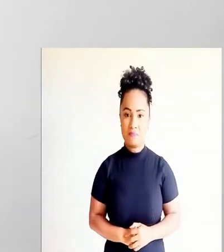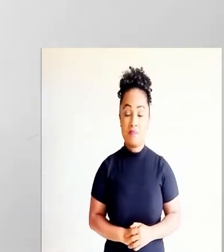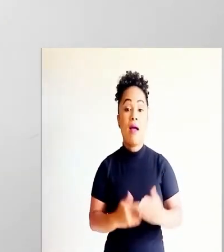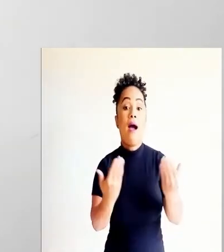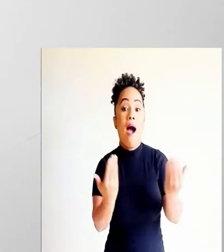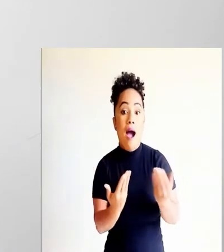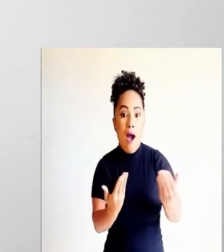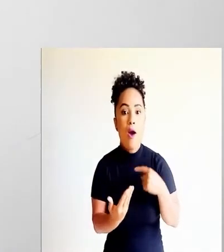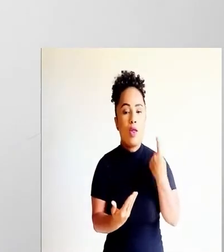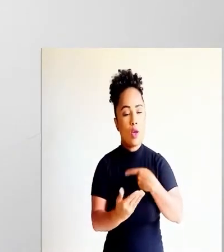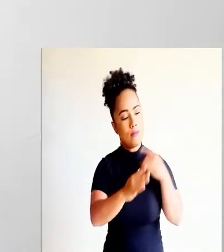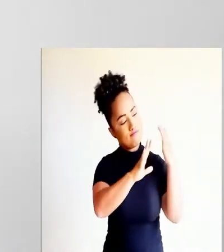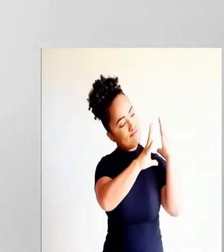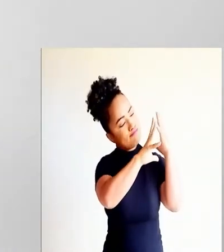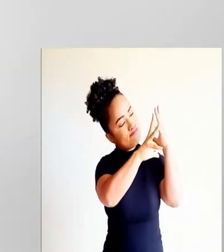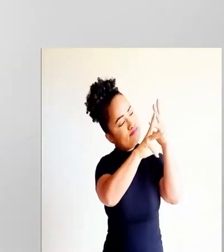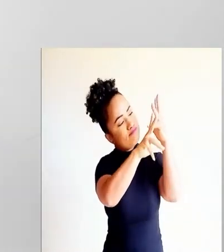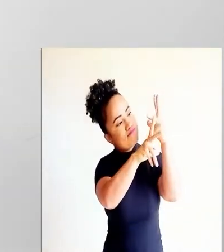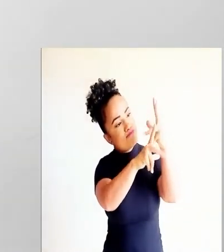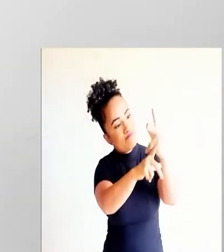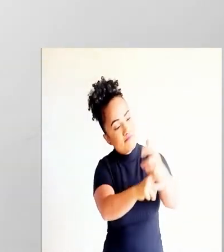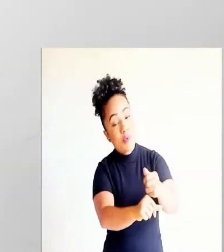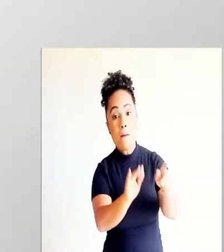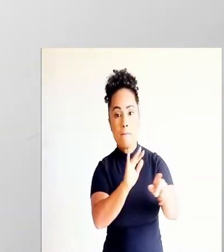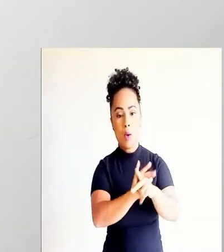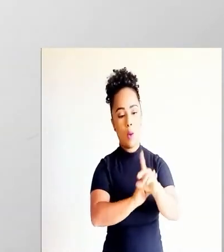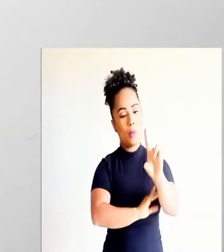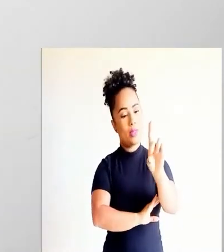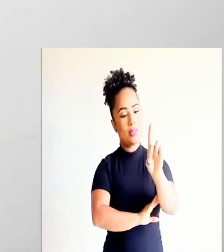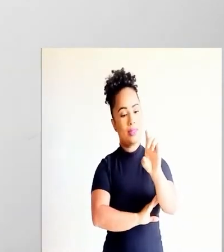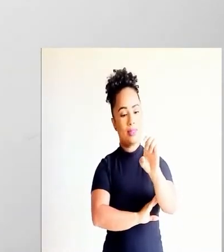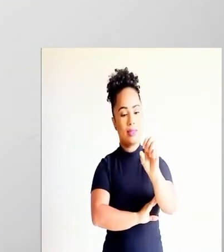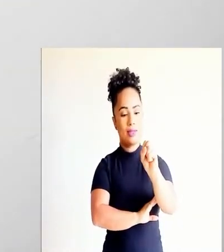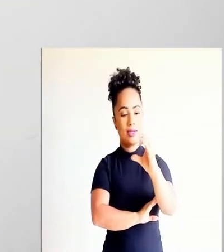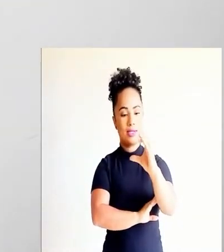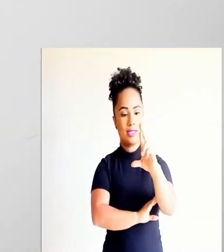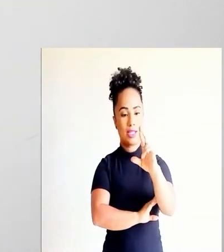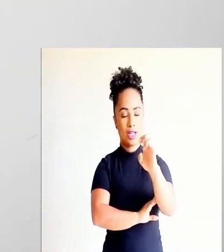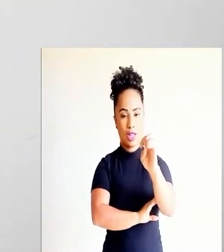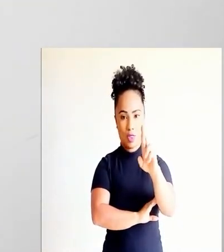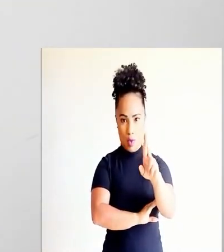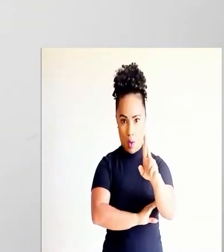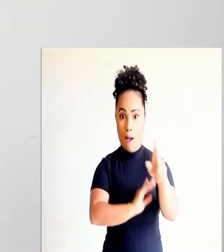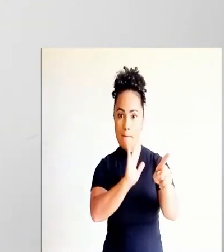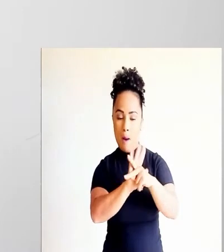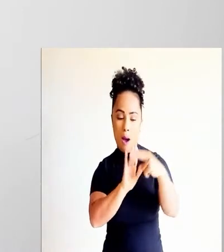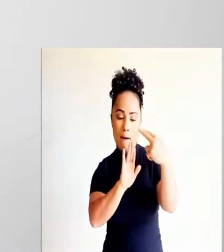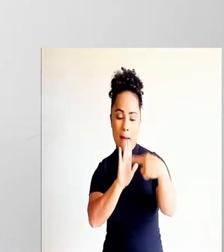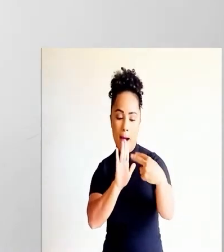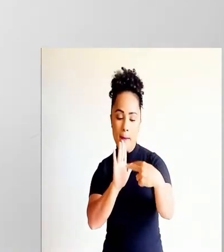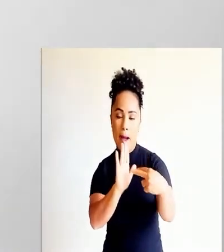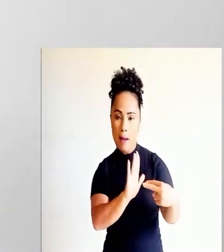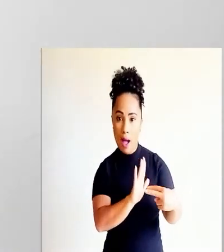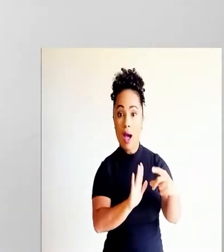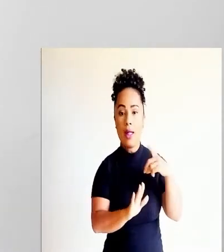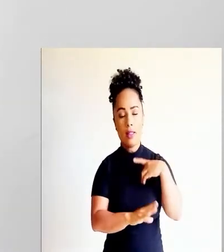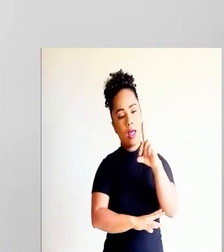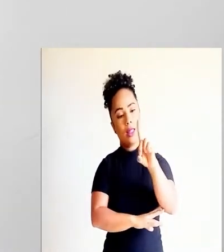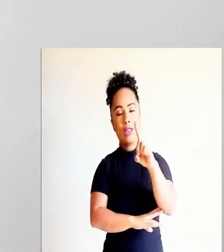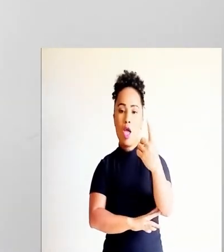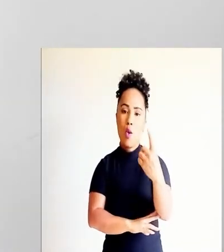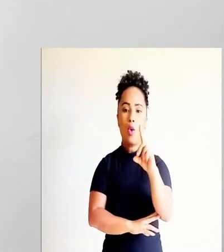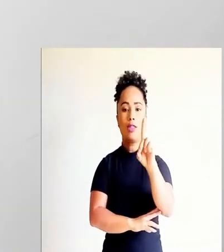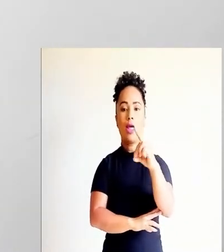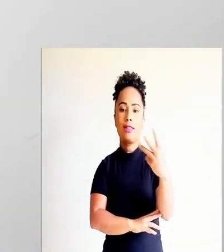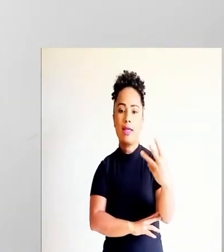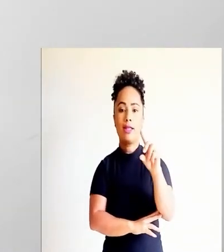Então, nós vamos agora fazer uma revisão dos descritores dentro do procedimento de leitura. Nós